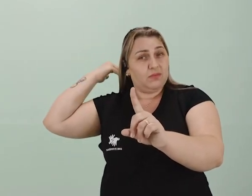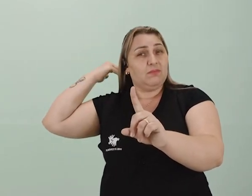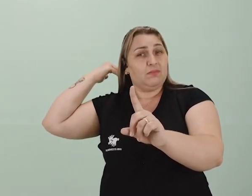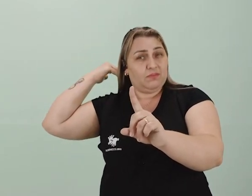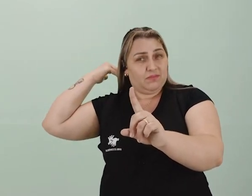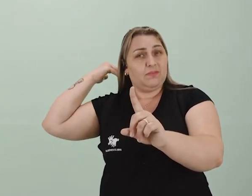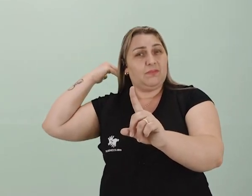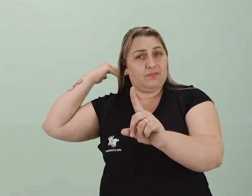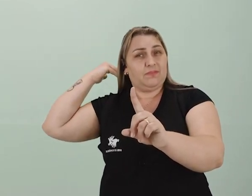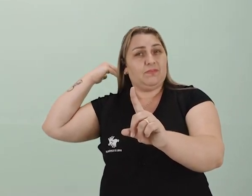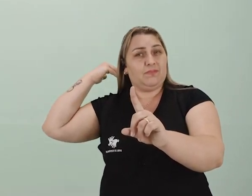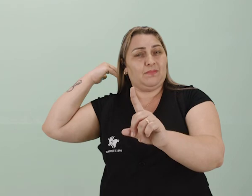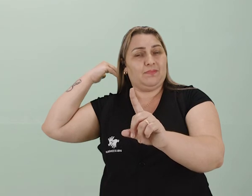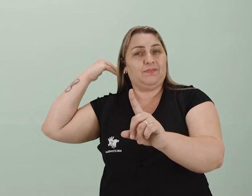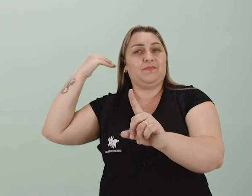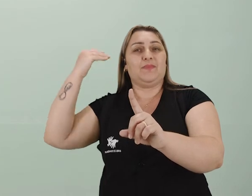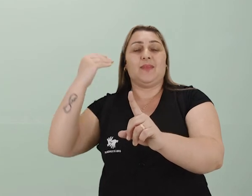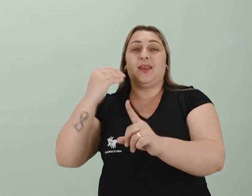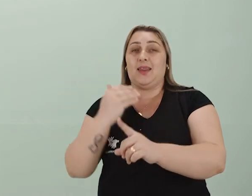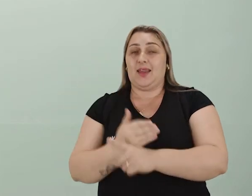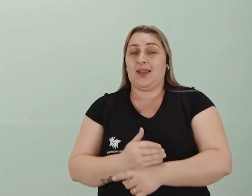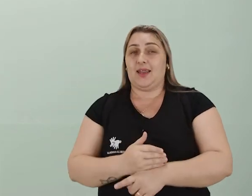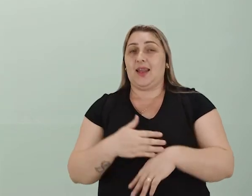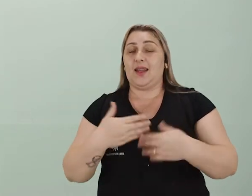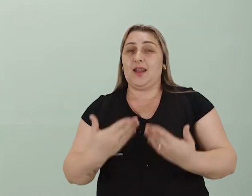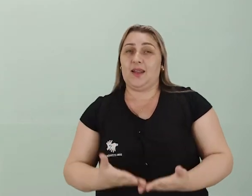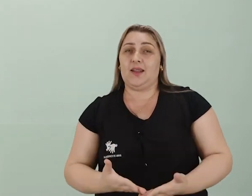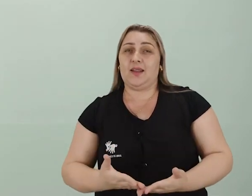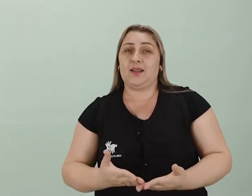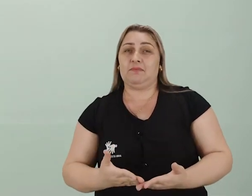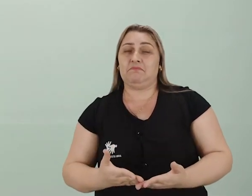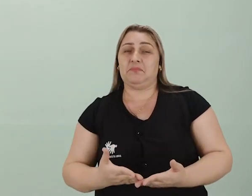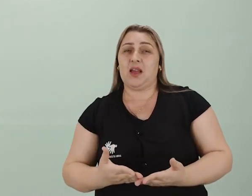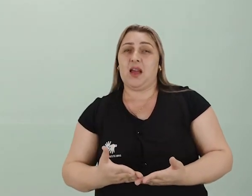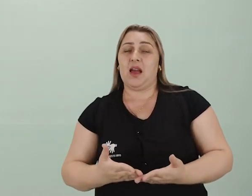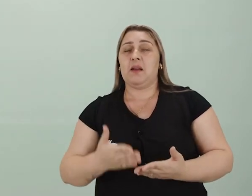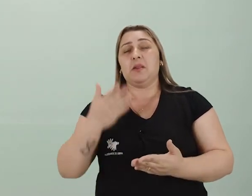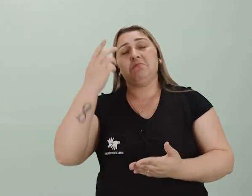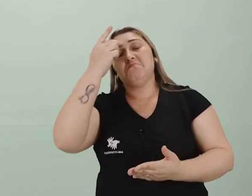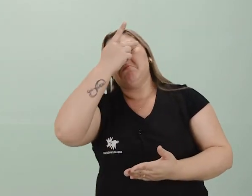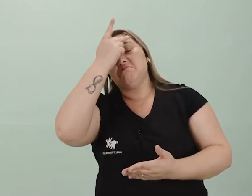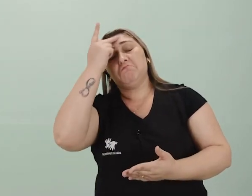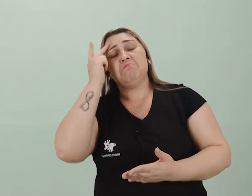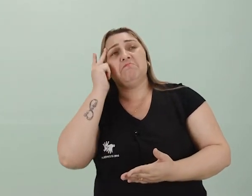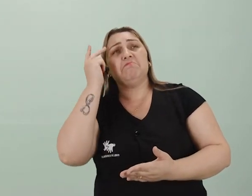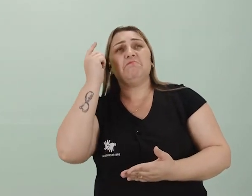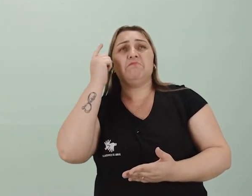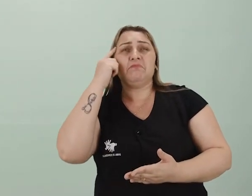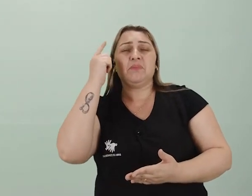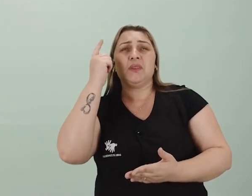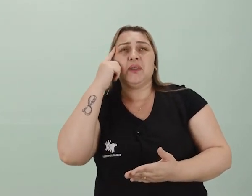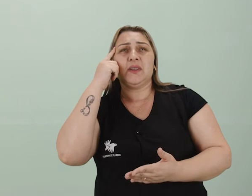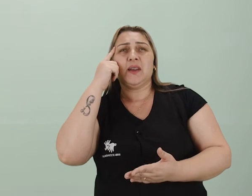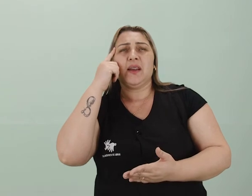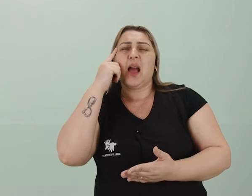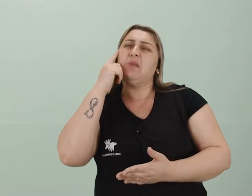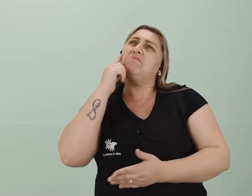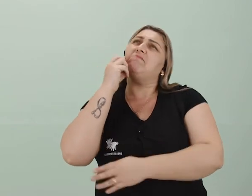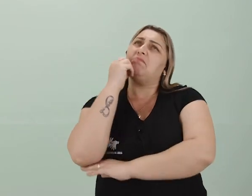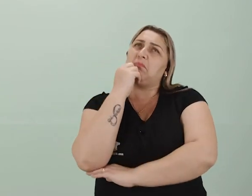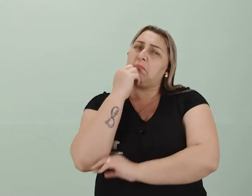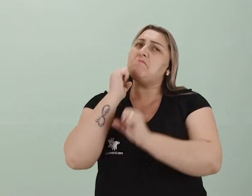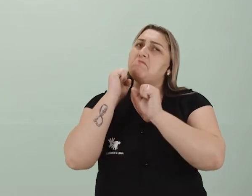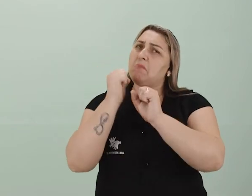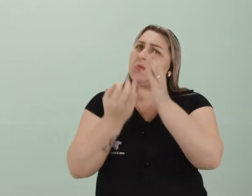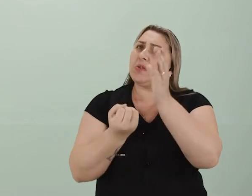-história, é sobre especulações. A gente começa a deduzir, será por que